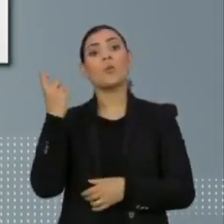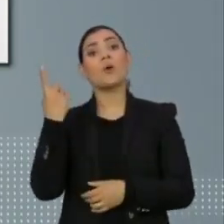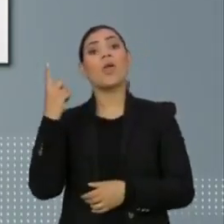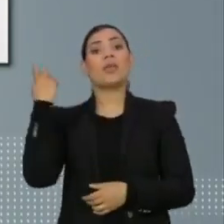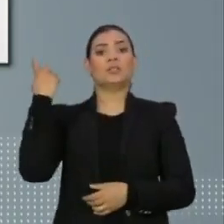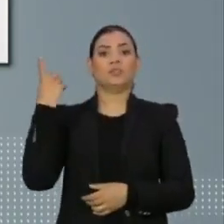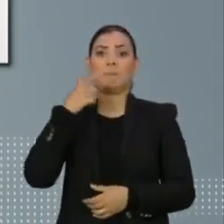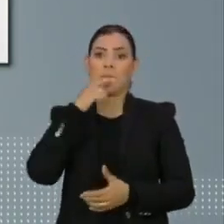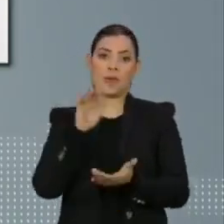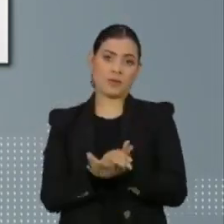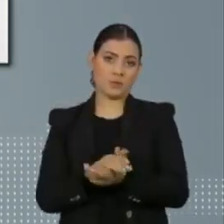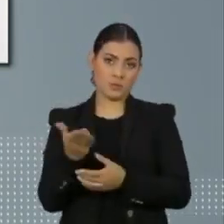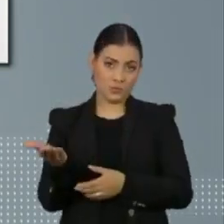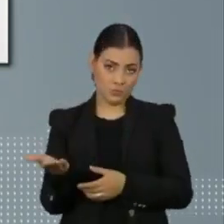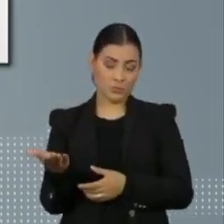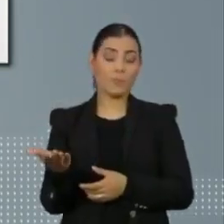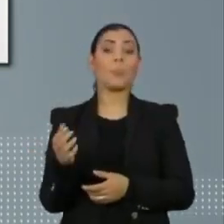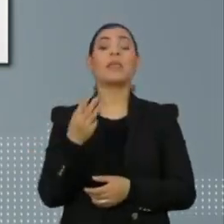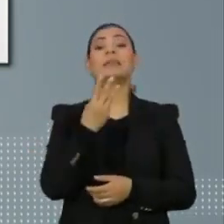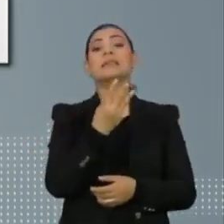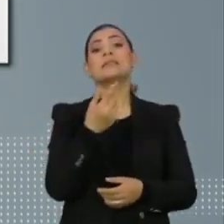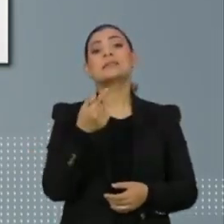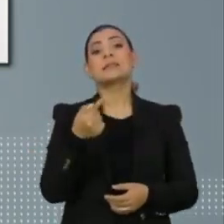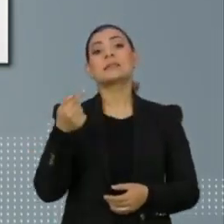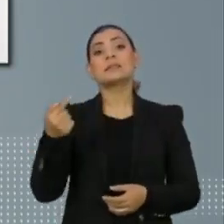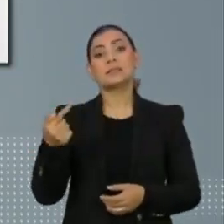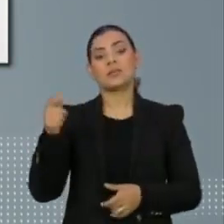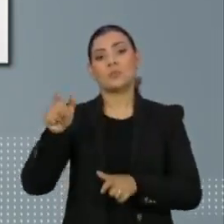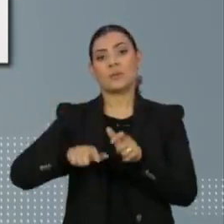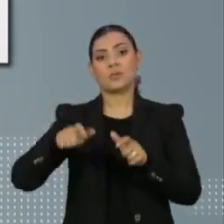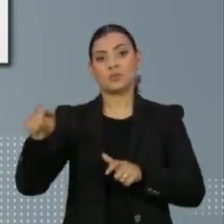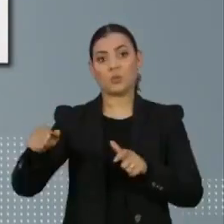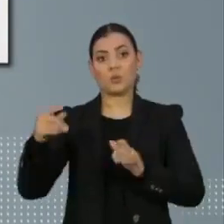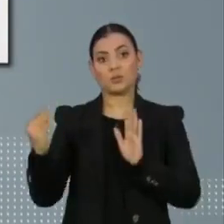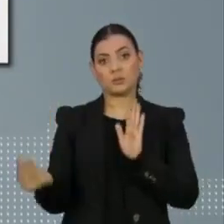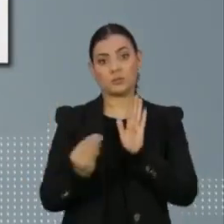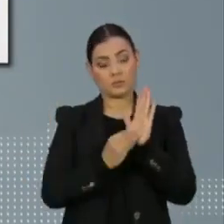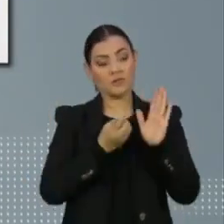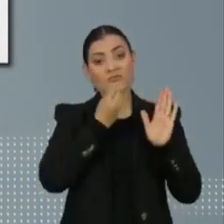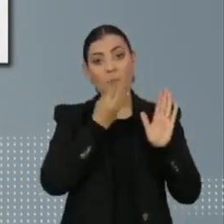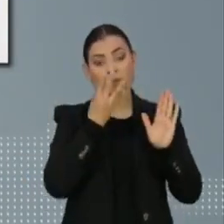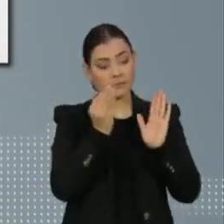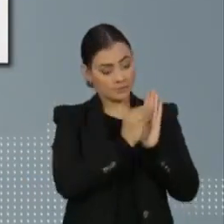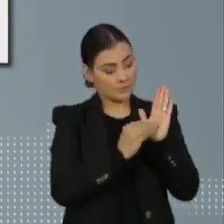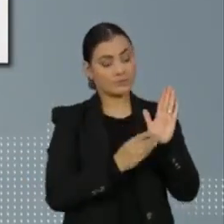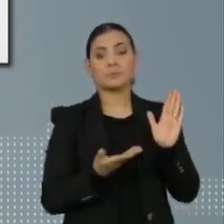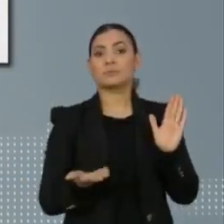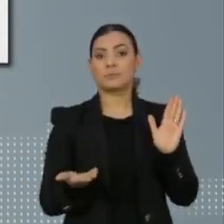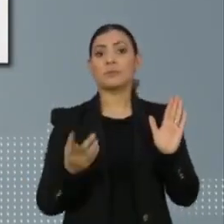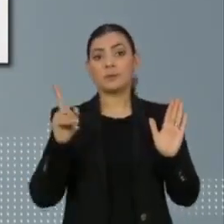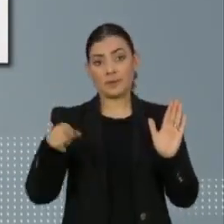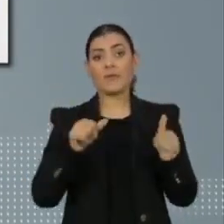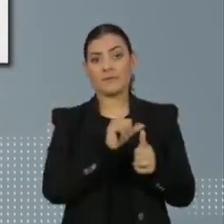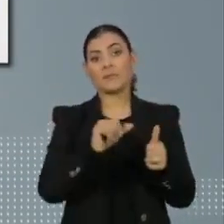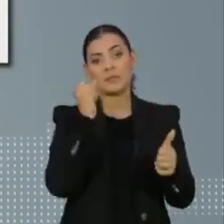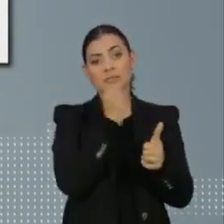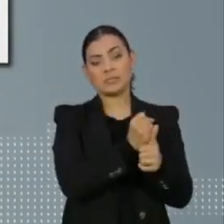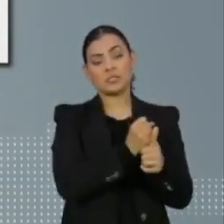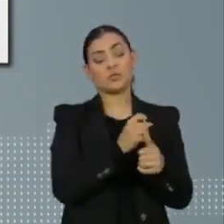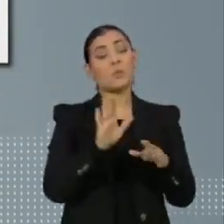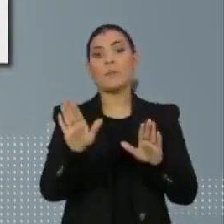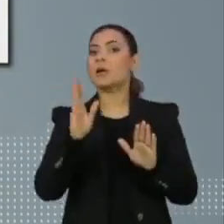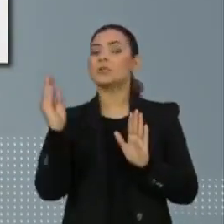íntimo da vítima. Então a gente está falando de 377 casos que constam da nossa base de dados, que são feminicídios e que não foram